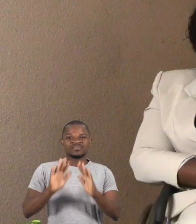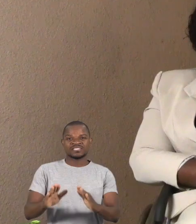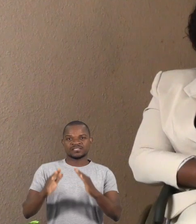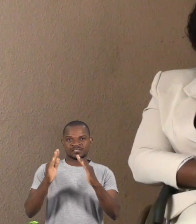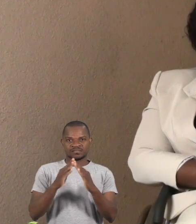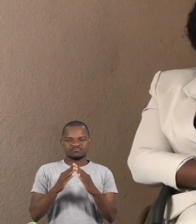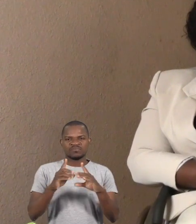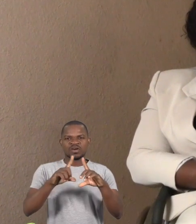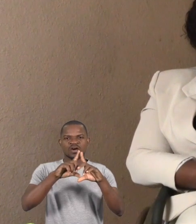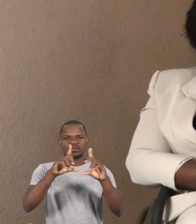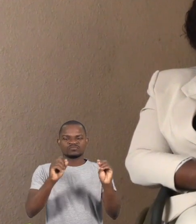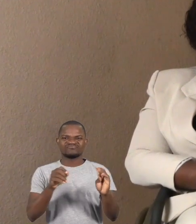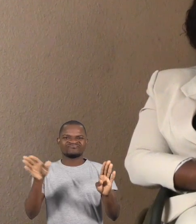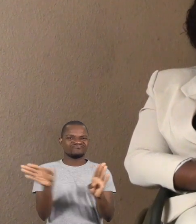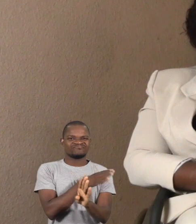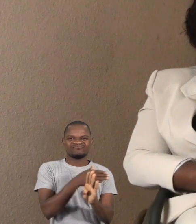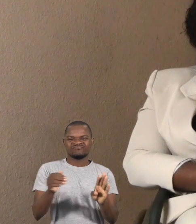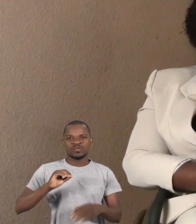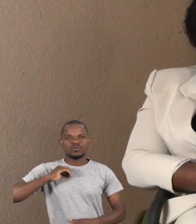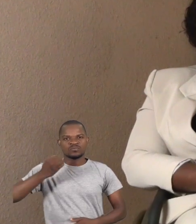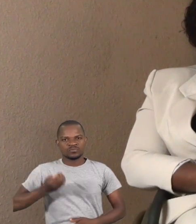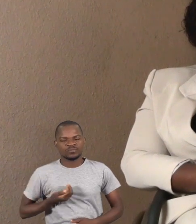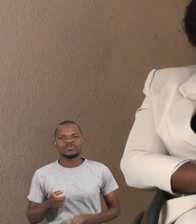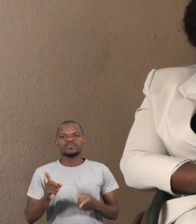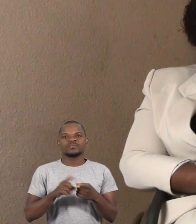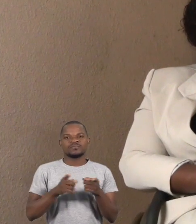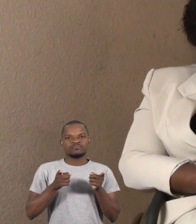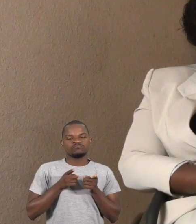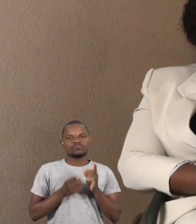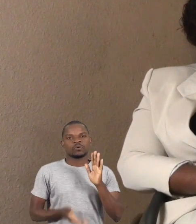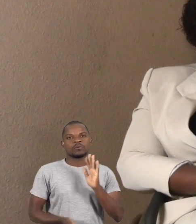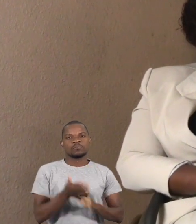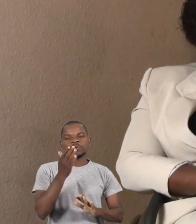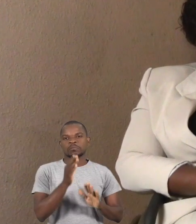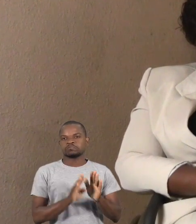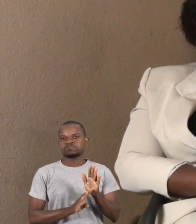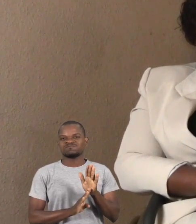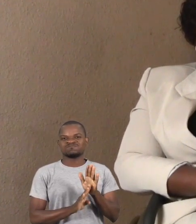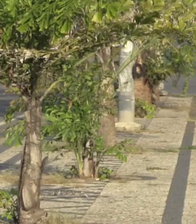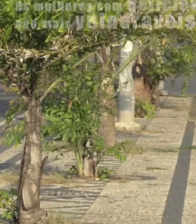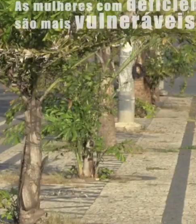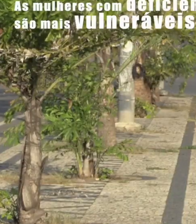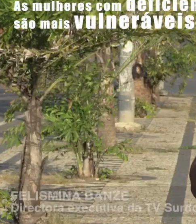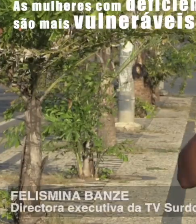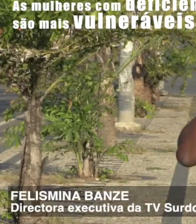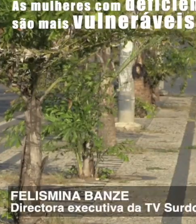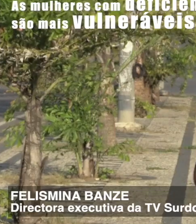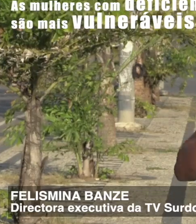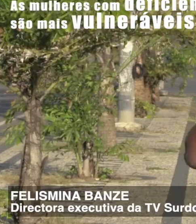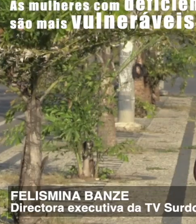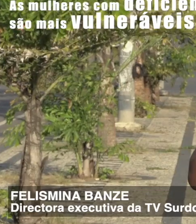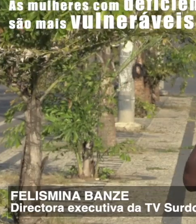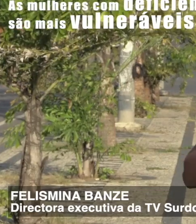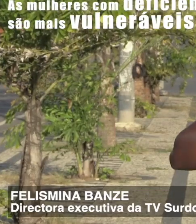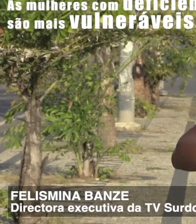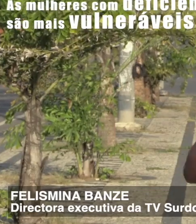Em situações de crise, os casos de violência contra as mulheres e raparigas tendem a aumentar. As mulheres com deficiência